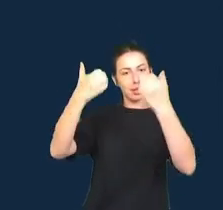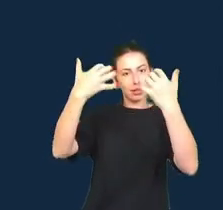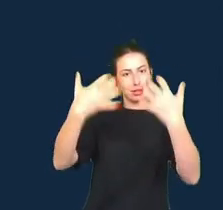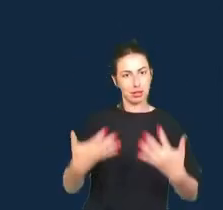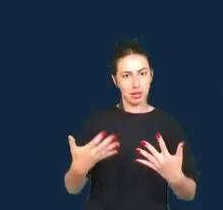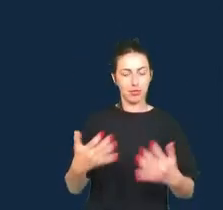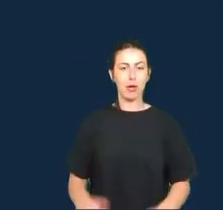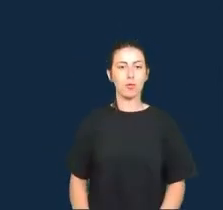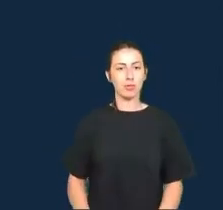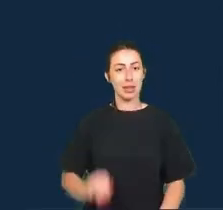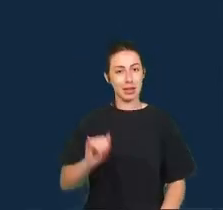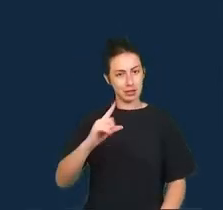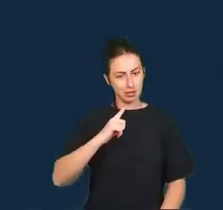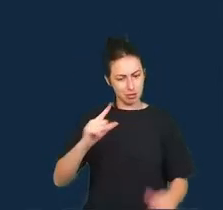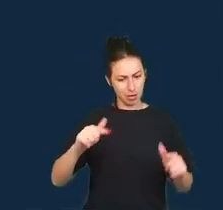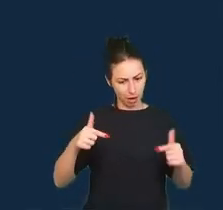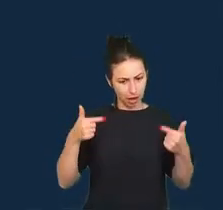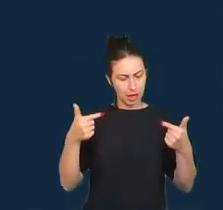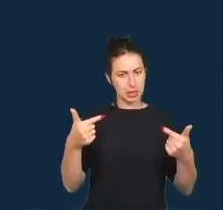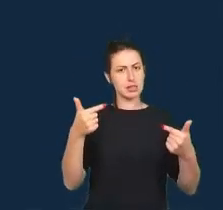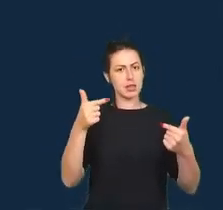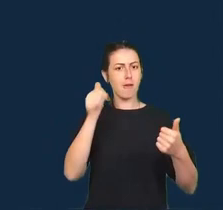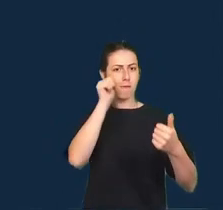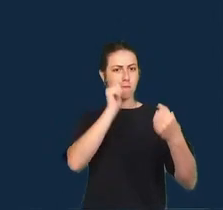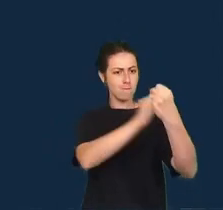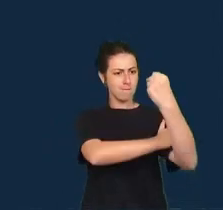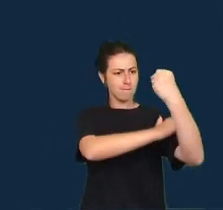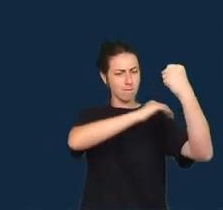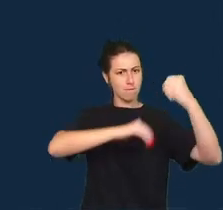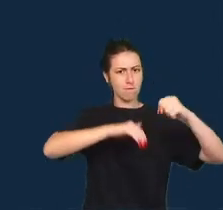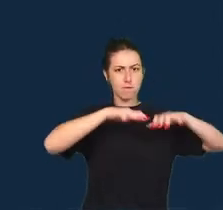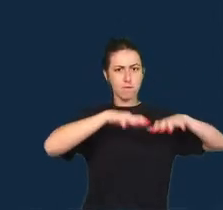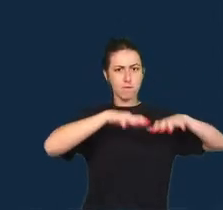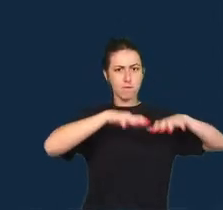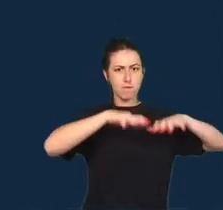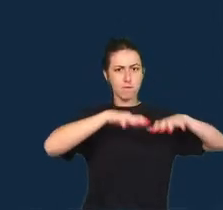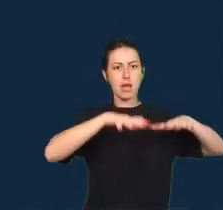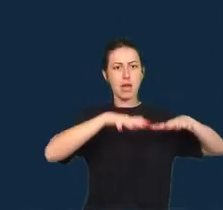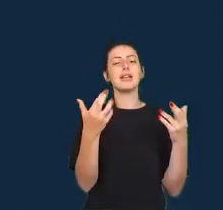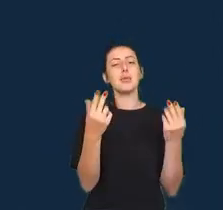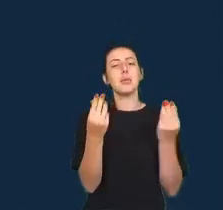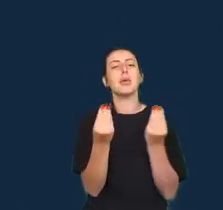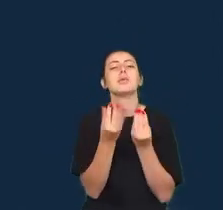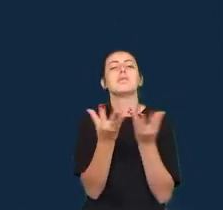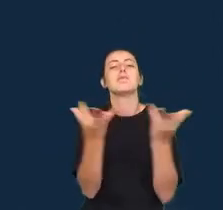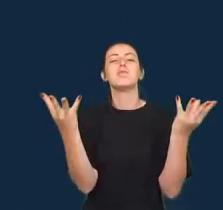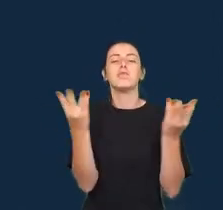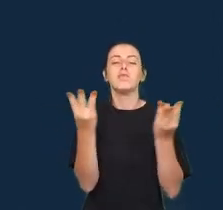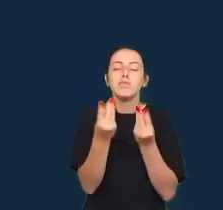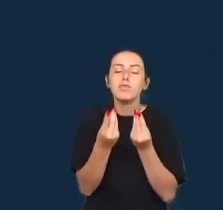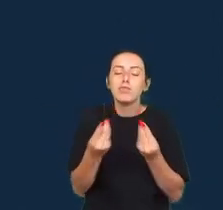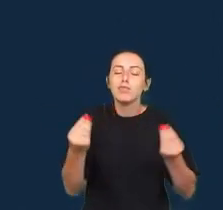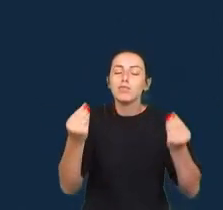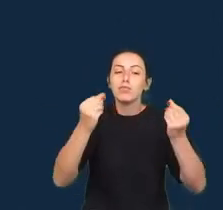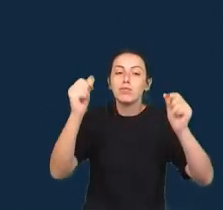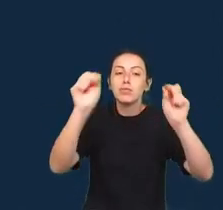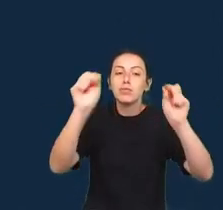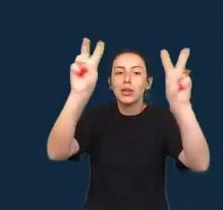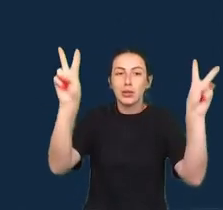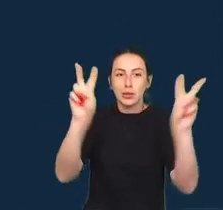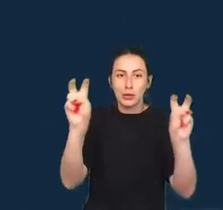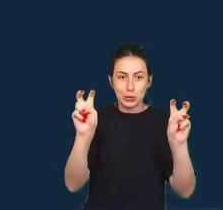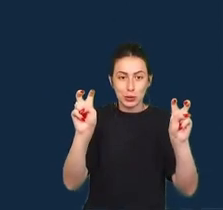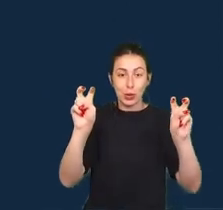abordagem feminista ao jornalismo de dados envolveria uma sensibilidade a respeito das